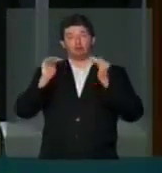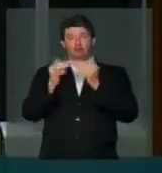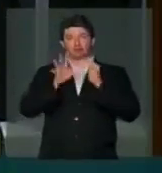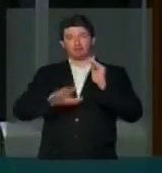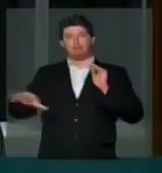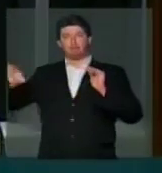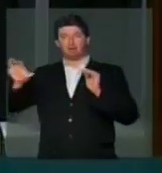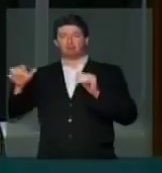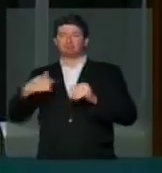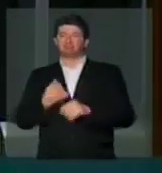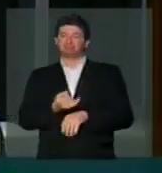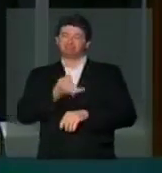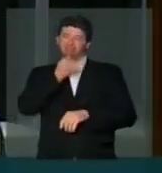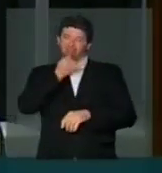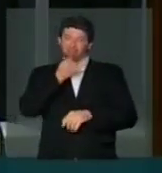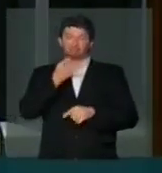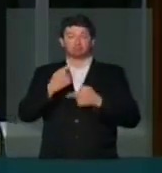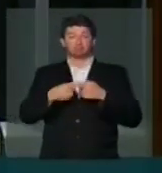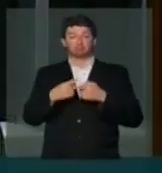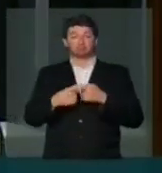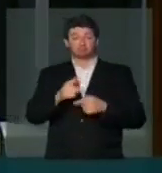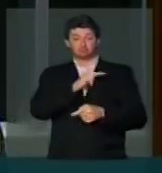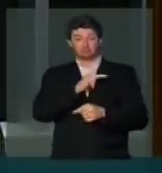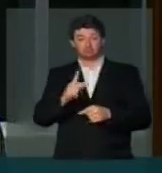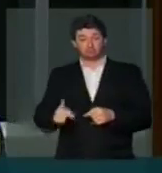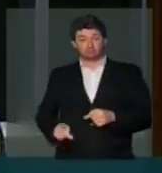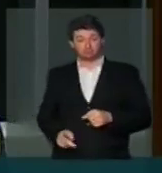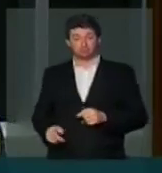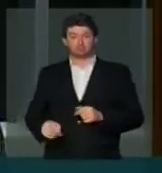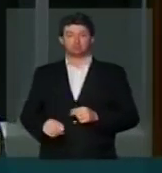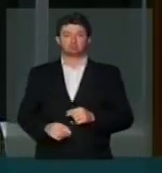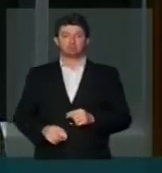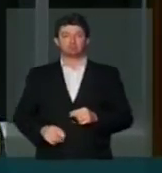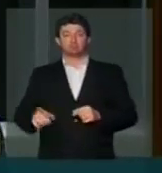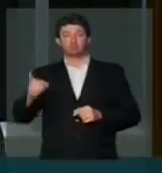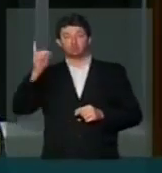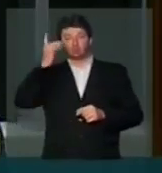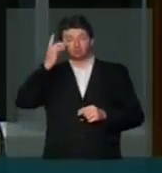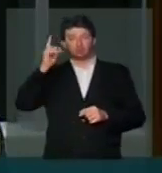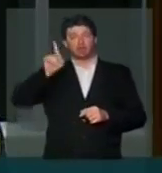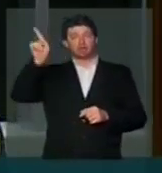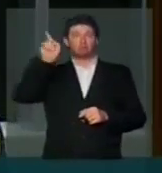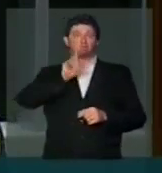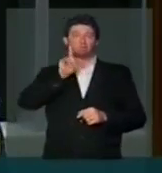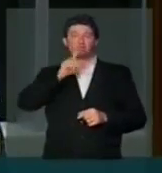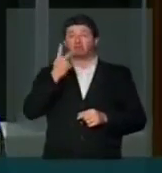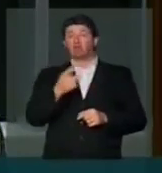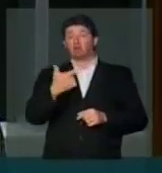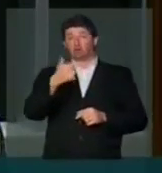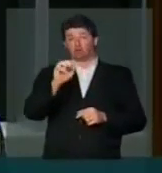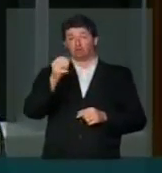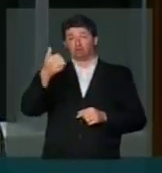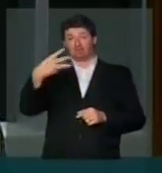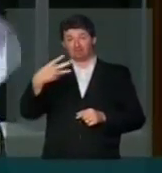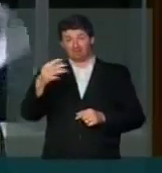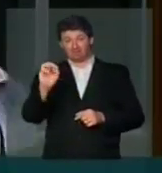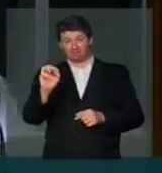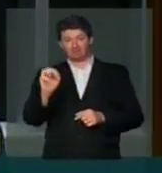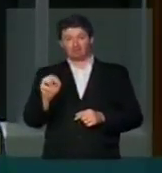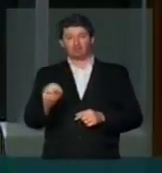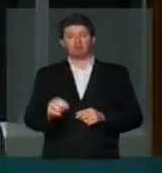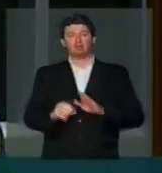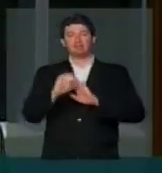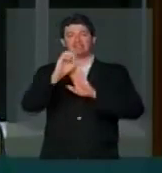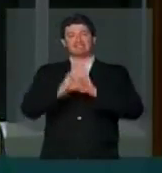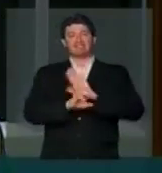Fiquei triste quando a presidente nos Estados Unidos disse que em 2030 zeraríamos